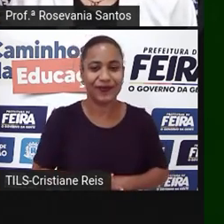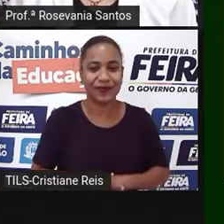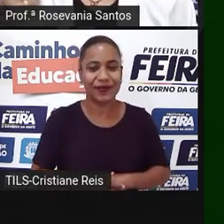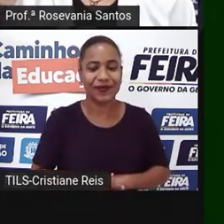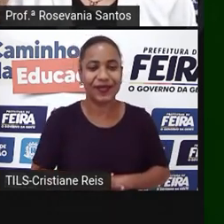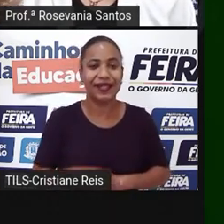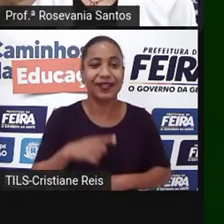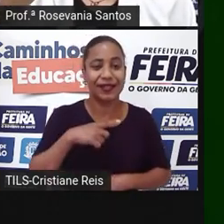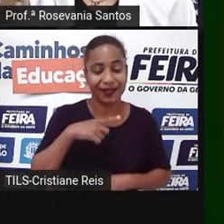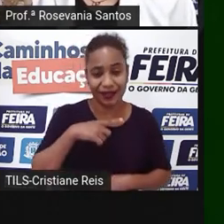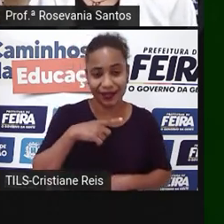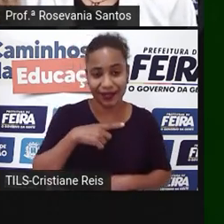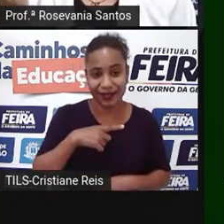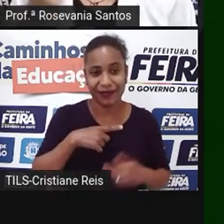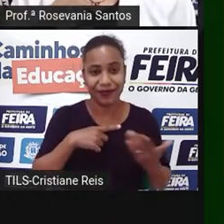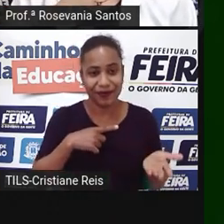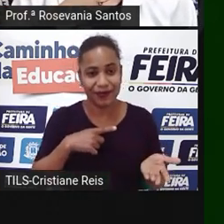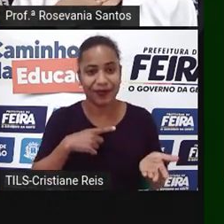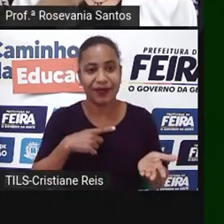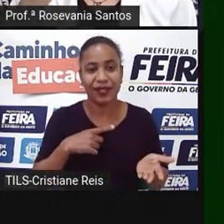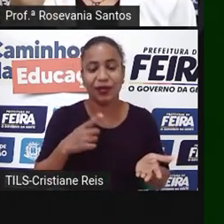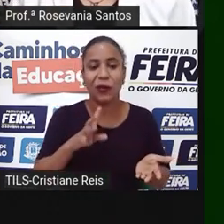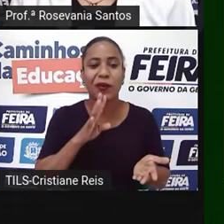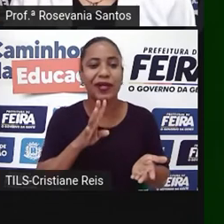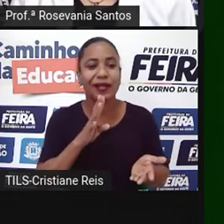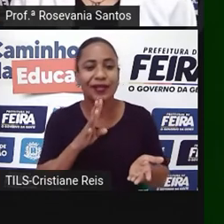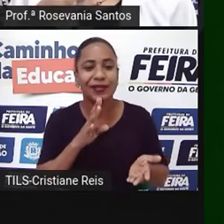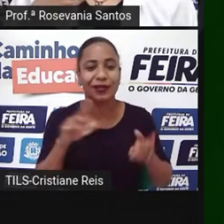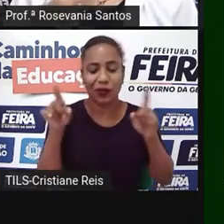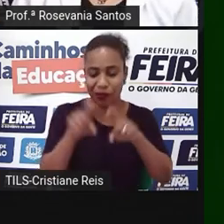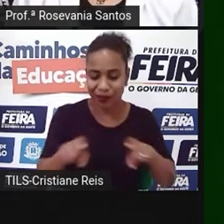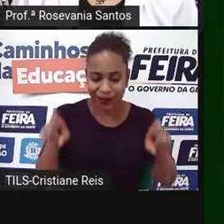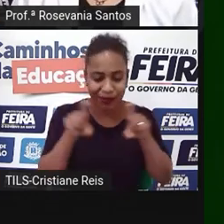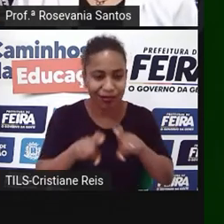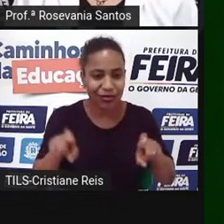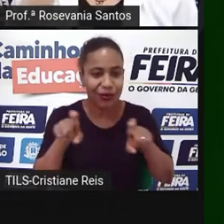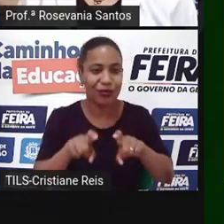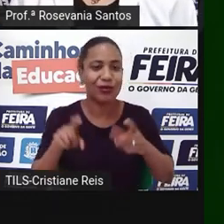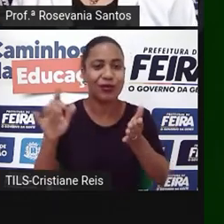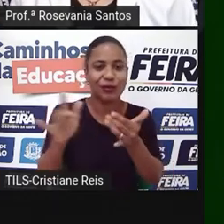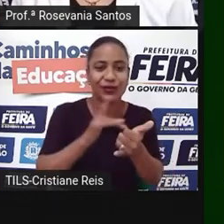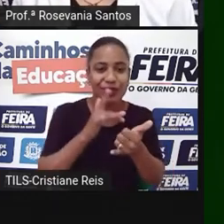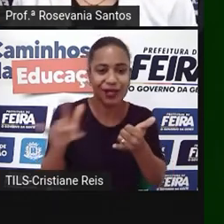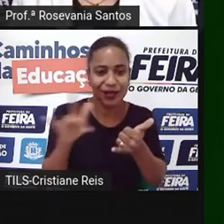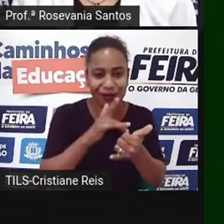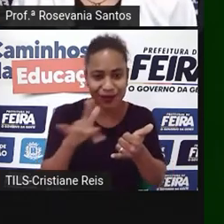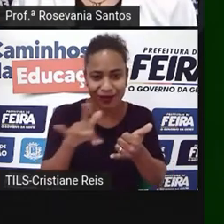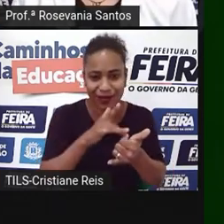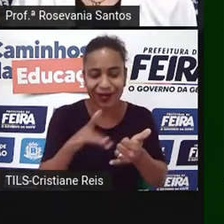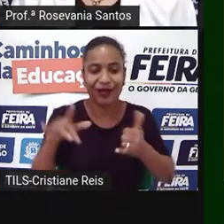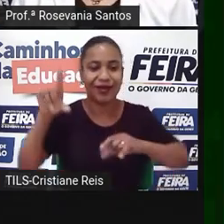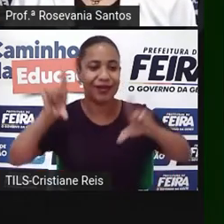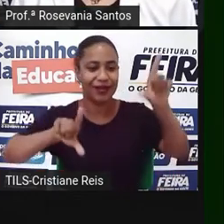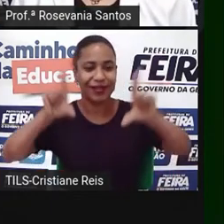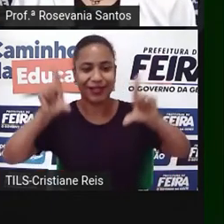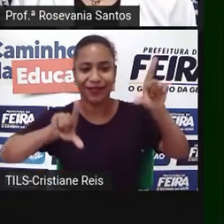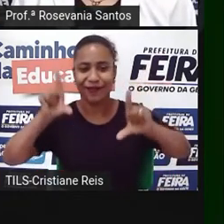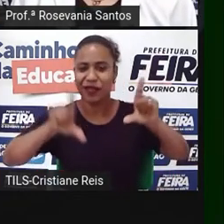produtos como os muito corriqueiros da gente, como computadores, os celulares e as TVs, né?